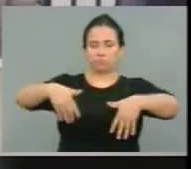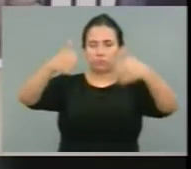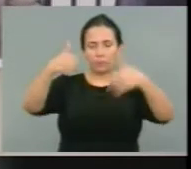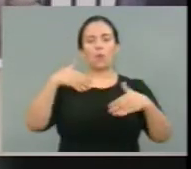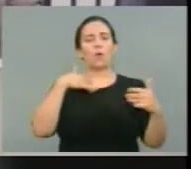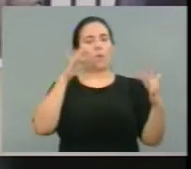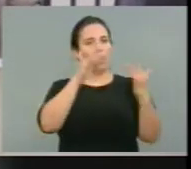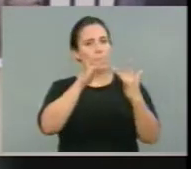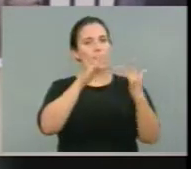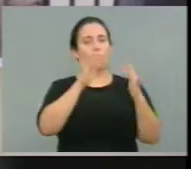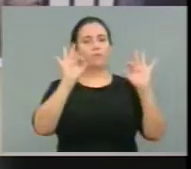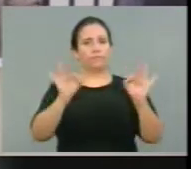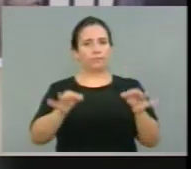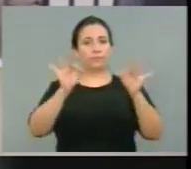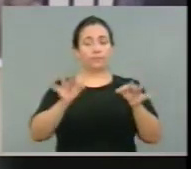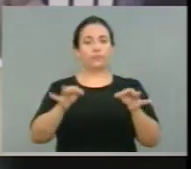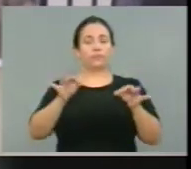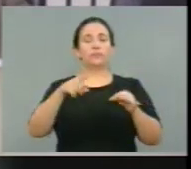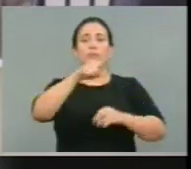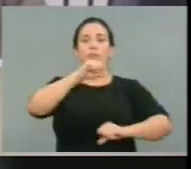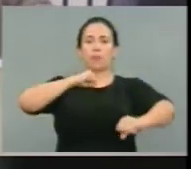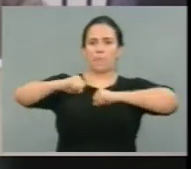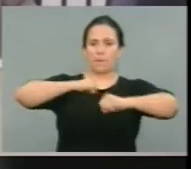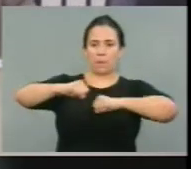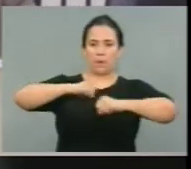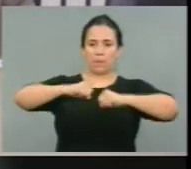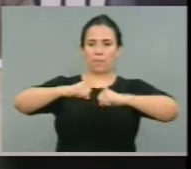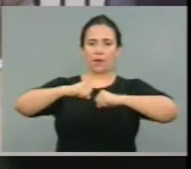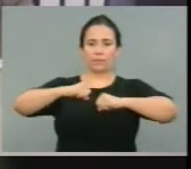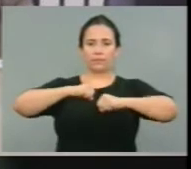Concordo plenamente. Eu acho que o debate não pode ser o debate da bala, não.